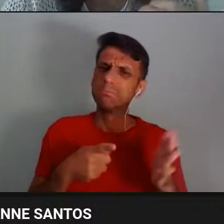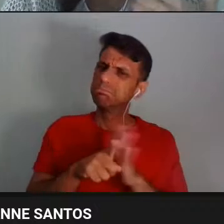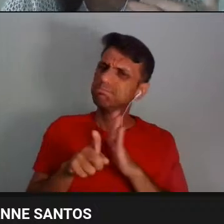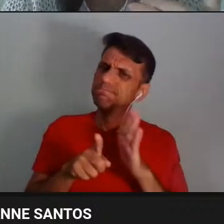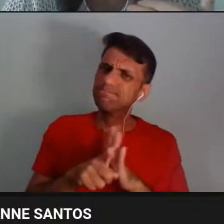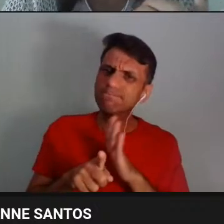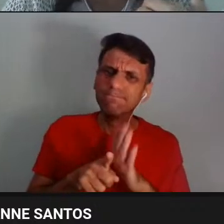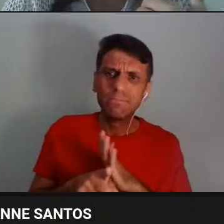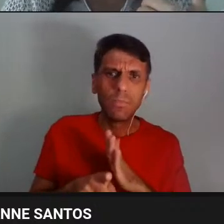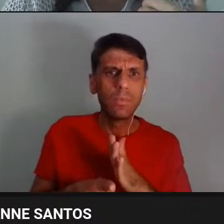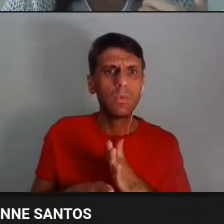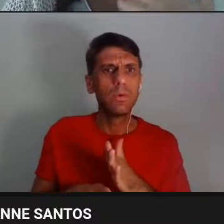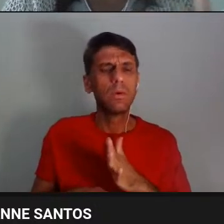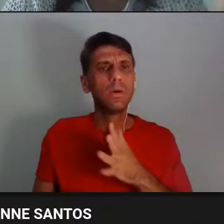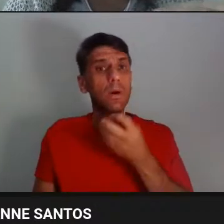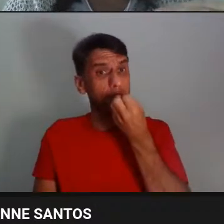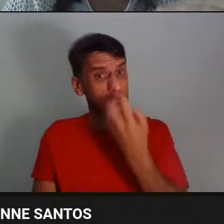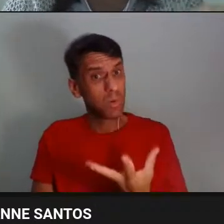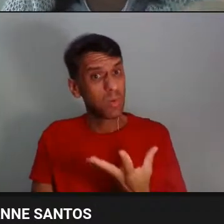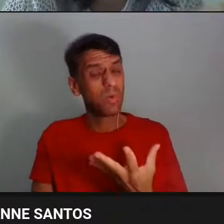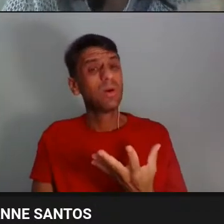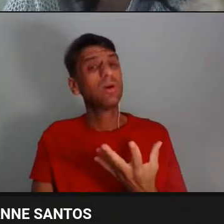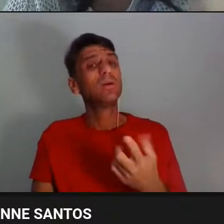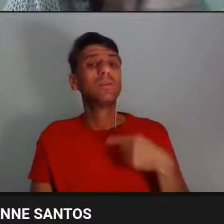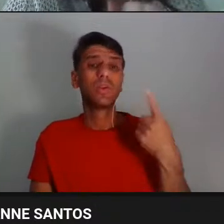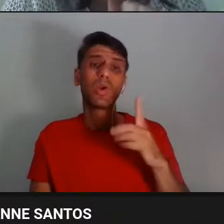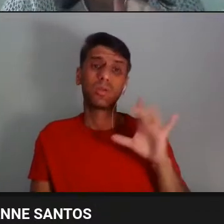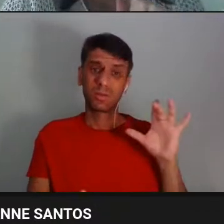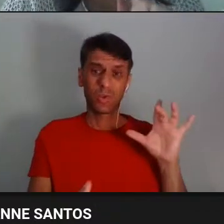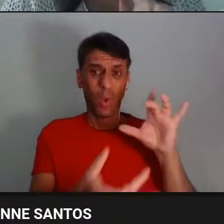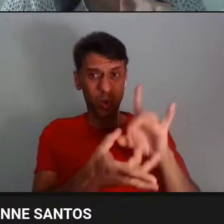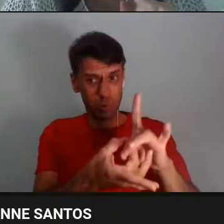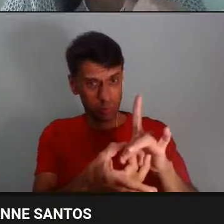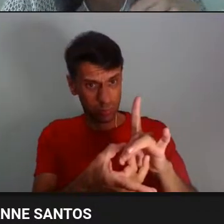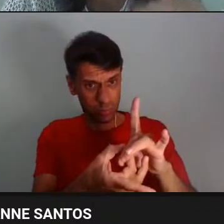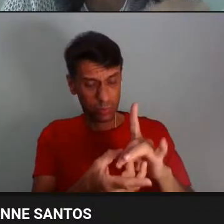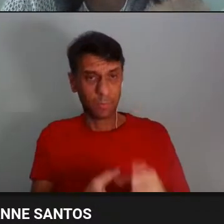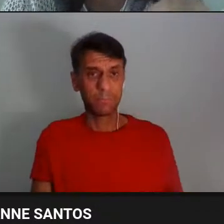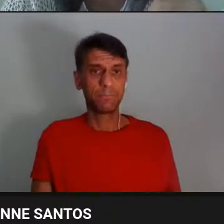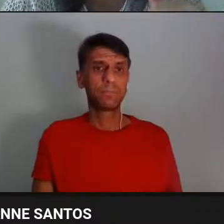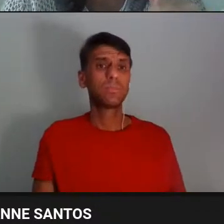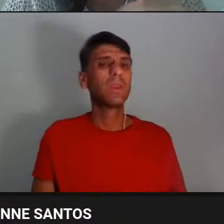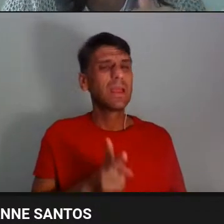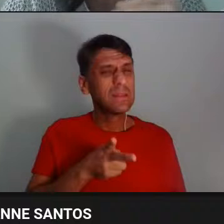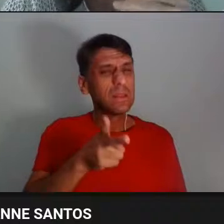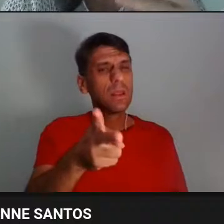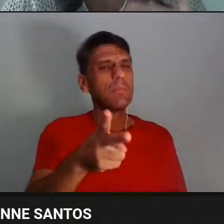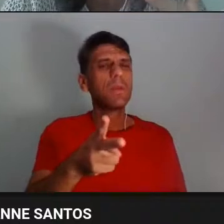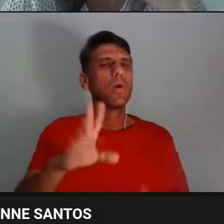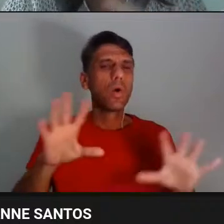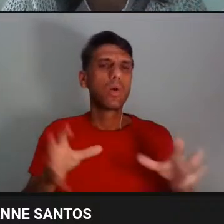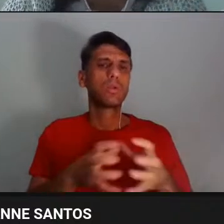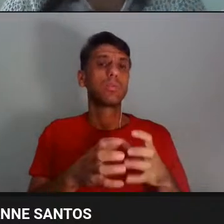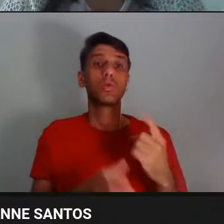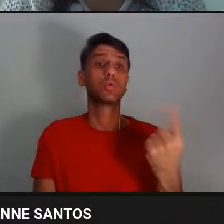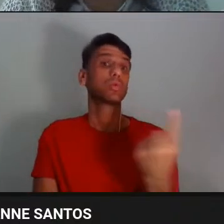mas o bom é que a gente precisa fazer em conjunto com. É sempre coletivo, nunca é isolado. E eu acho que às vezes a gente